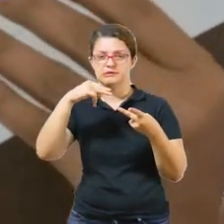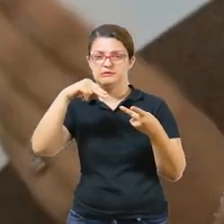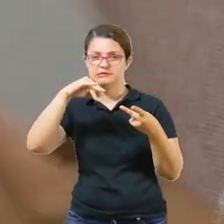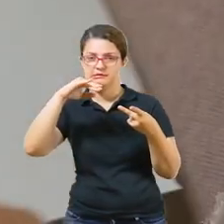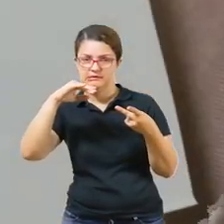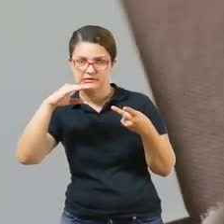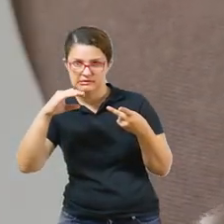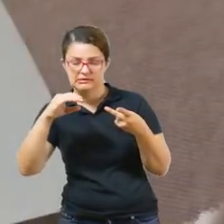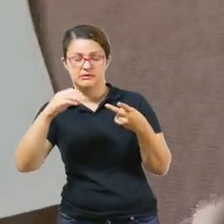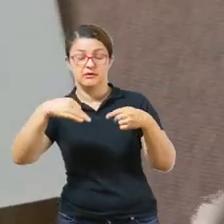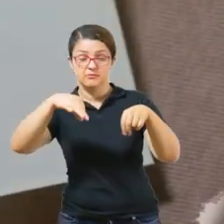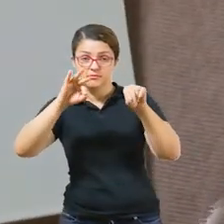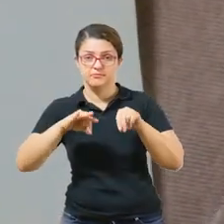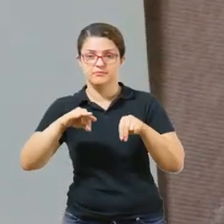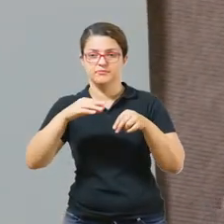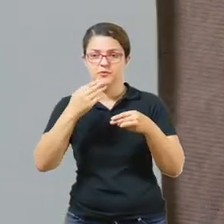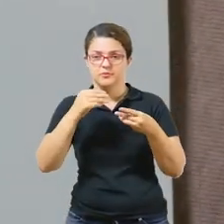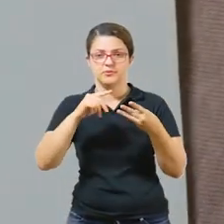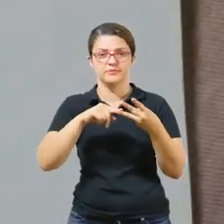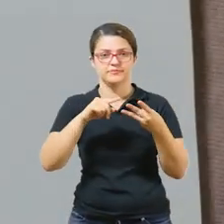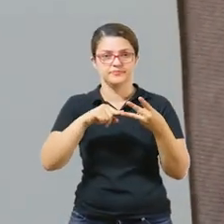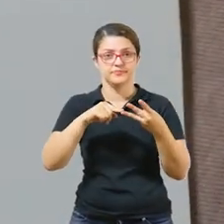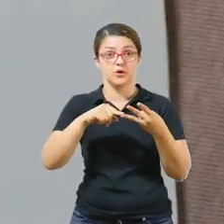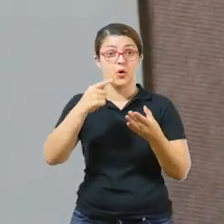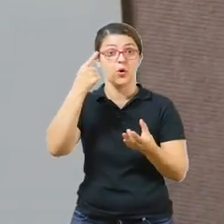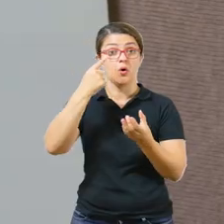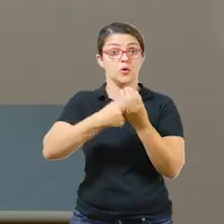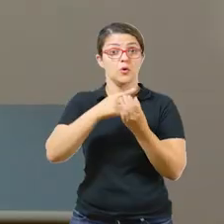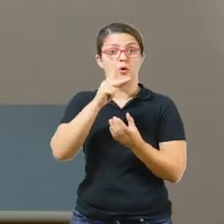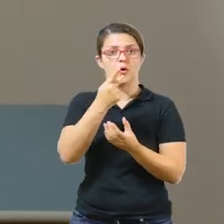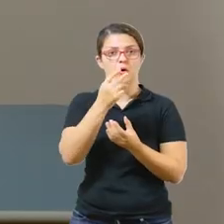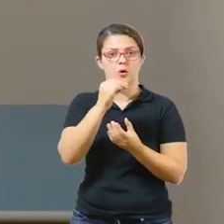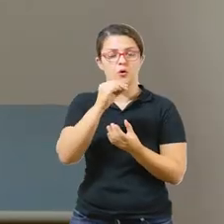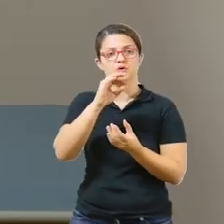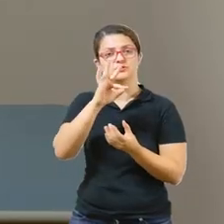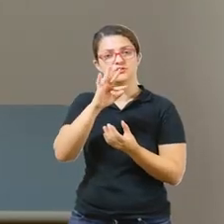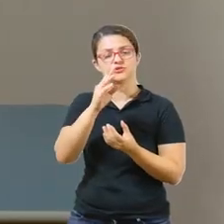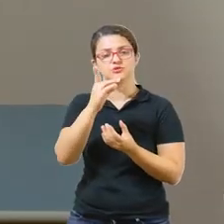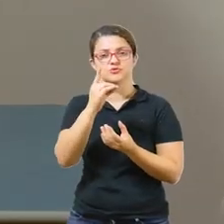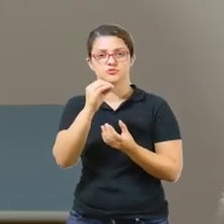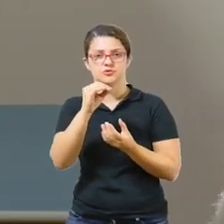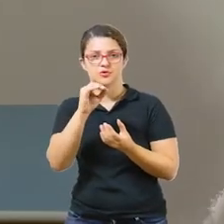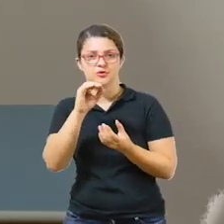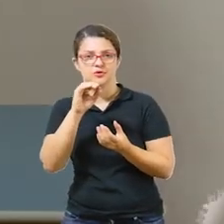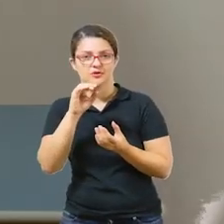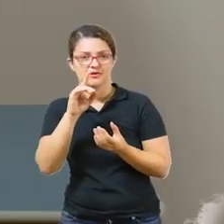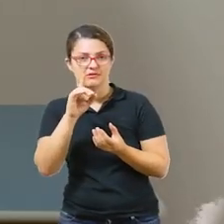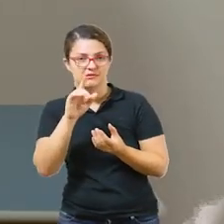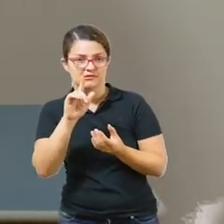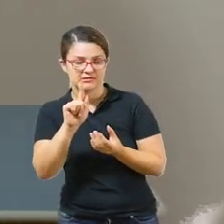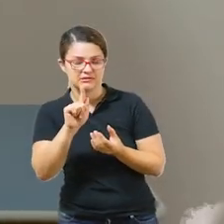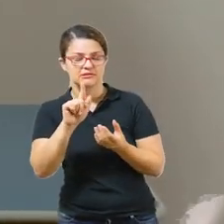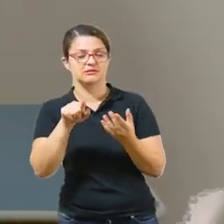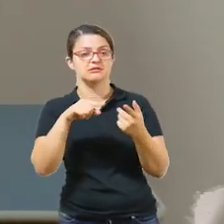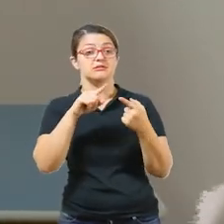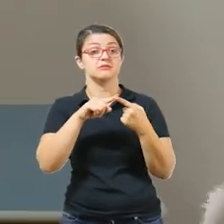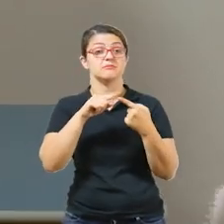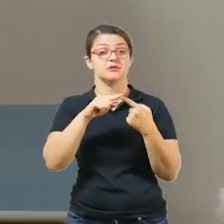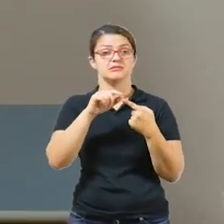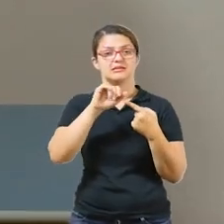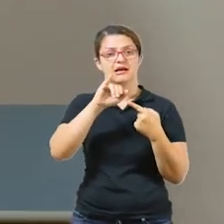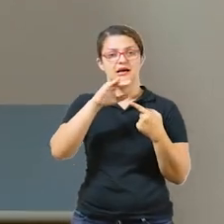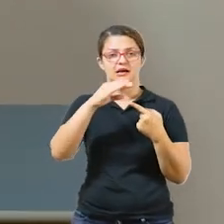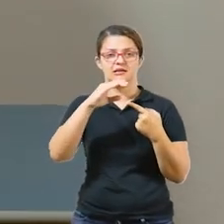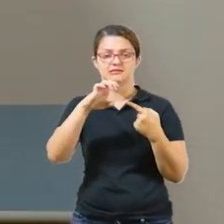dog. E o ice cream. Quem gosta de sorvete aí? Então, vocês vão escrever essas palavras no caderno. E